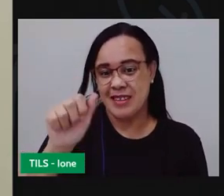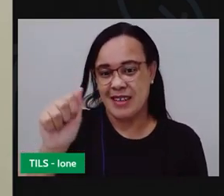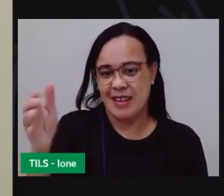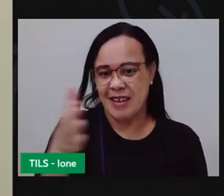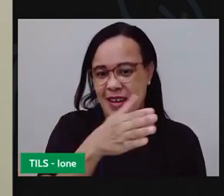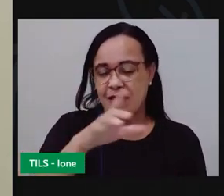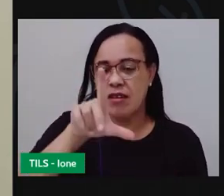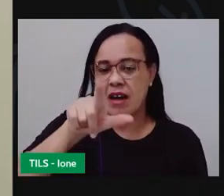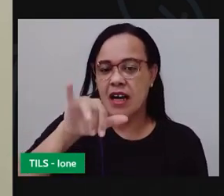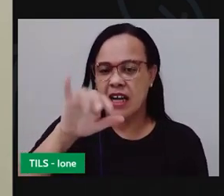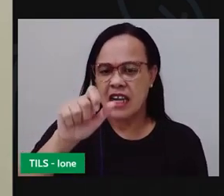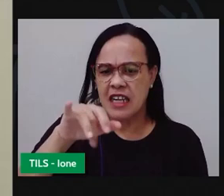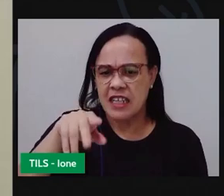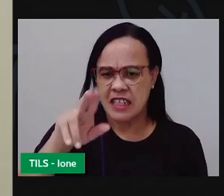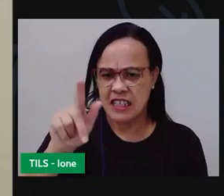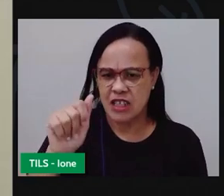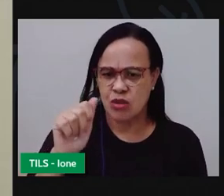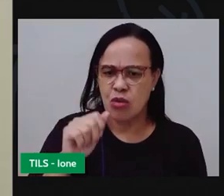Divertido, né?